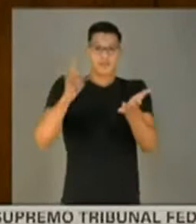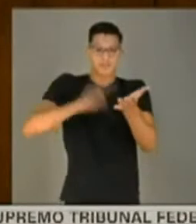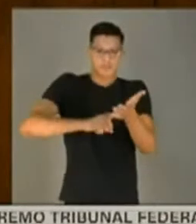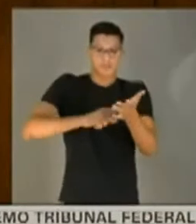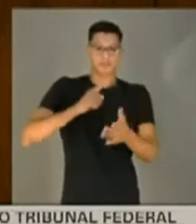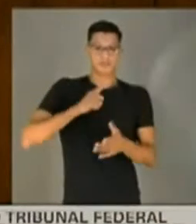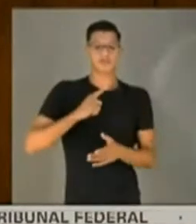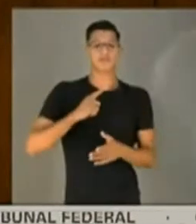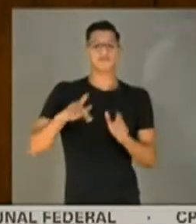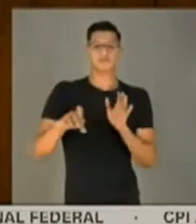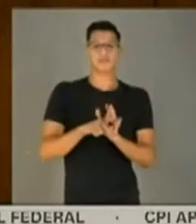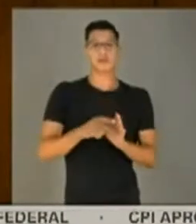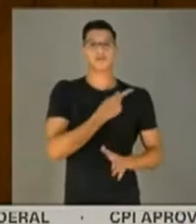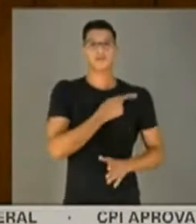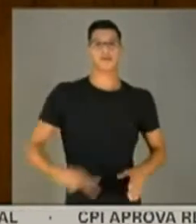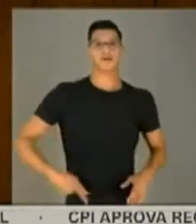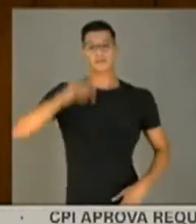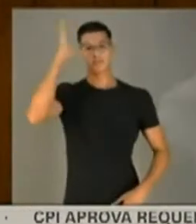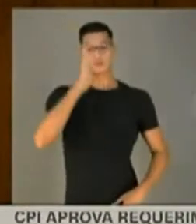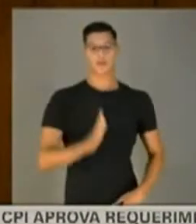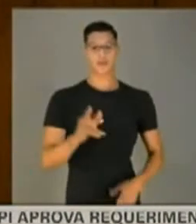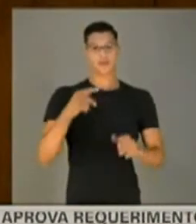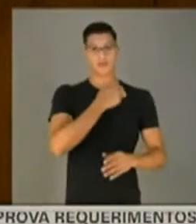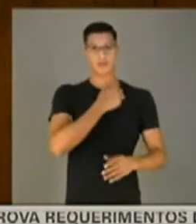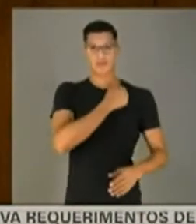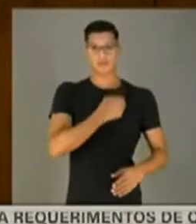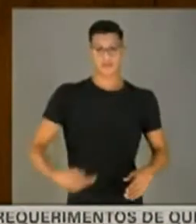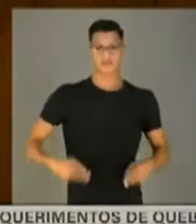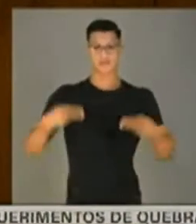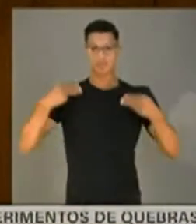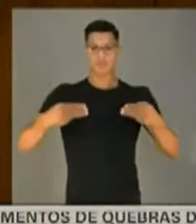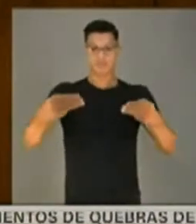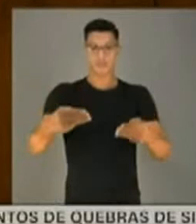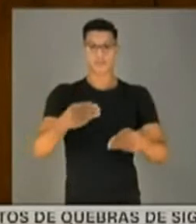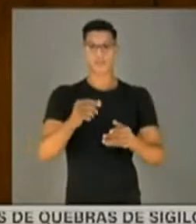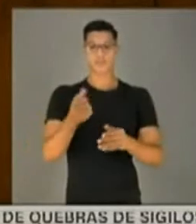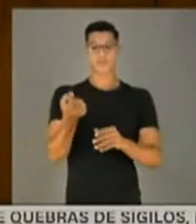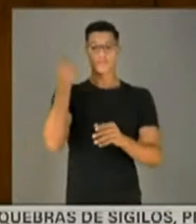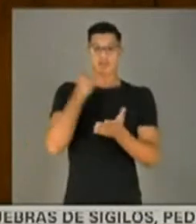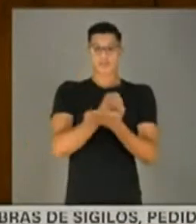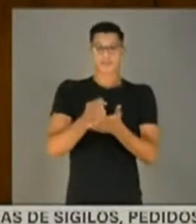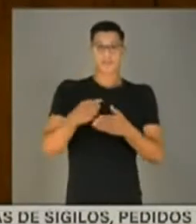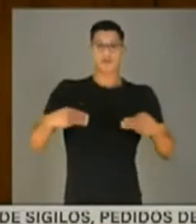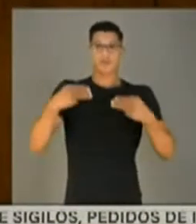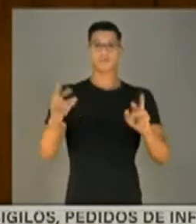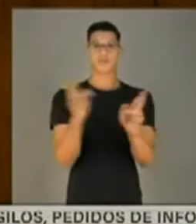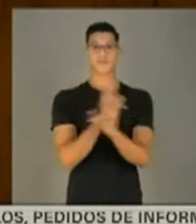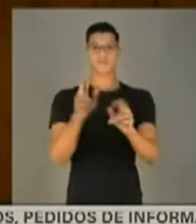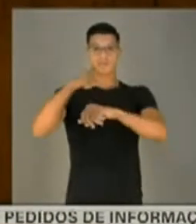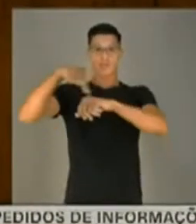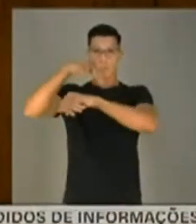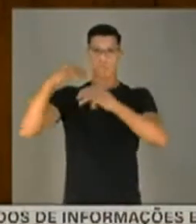essa digital está no presidente da República e nos seus ministros de saúde, está no ex-chanceler do Ministério das Relações